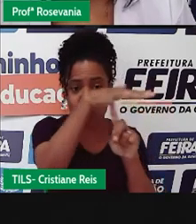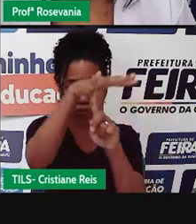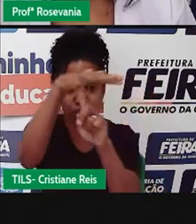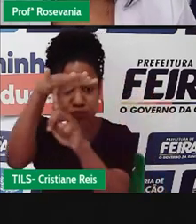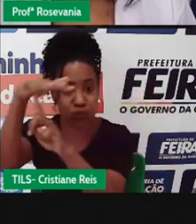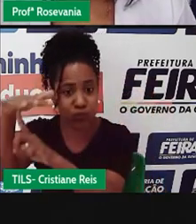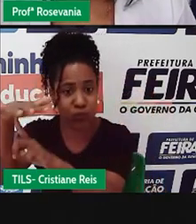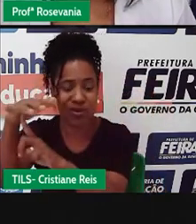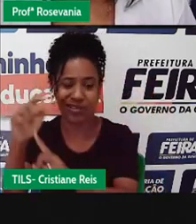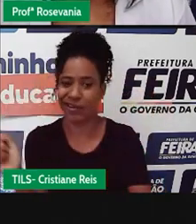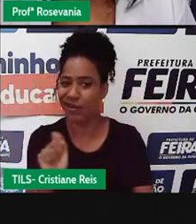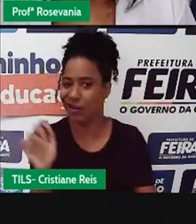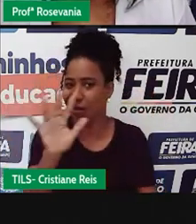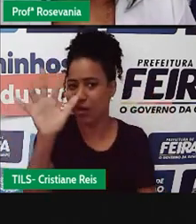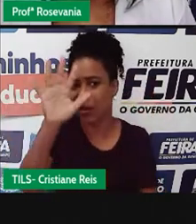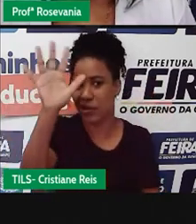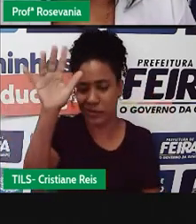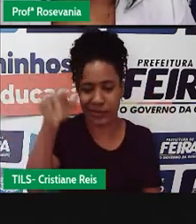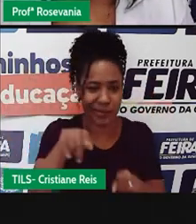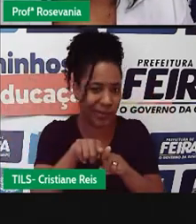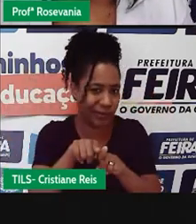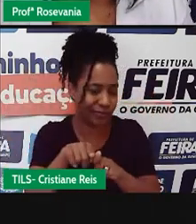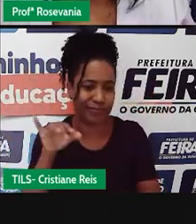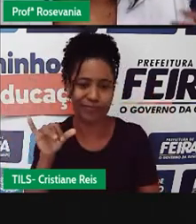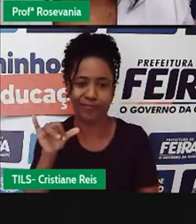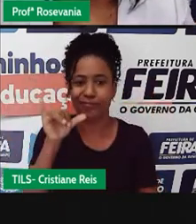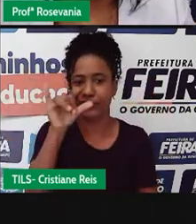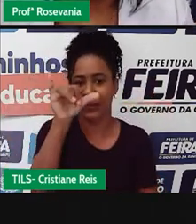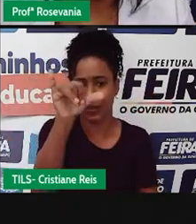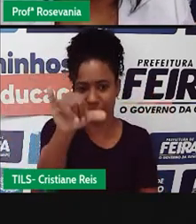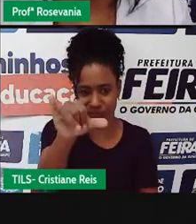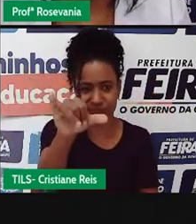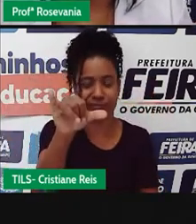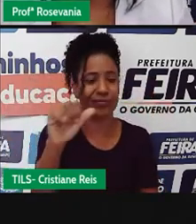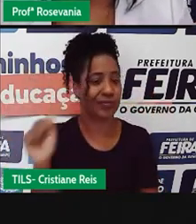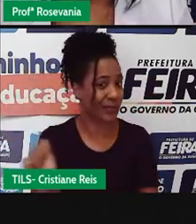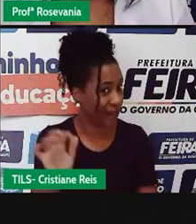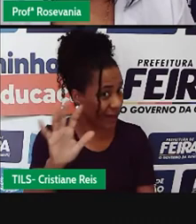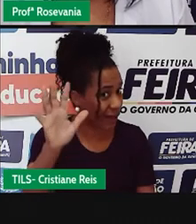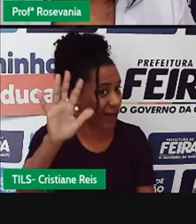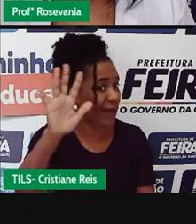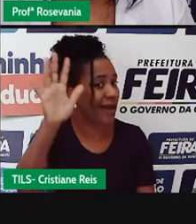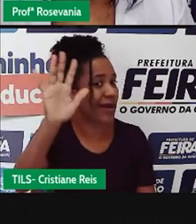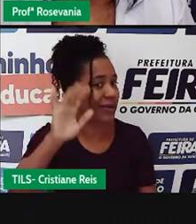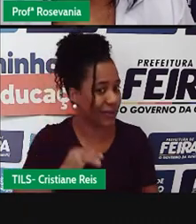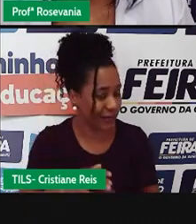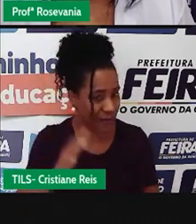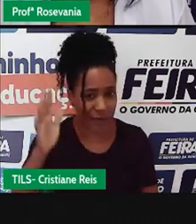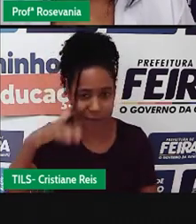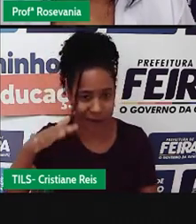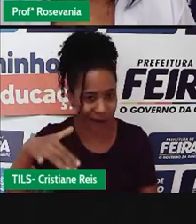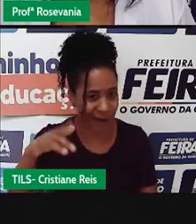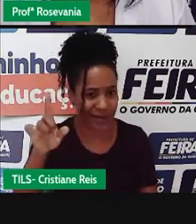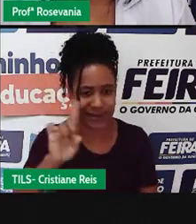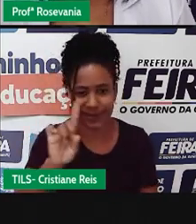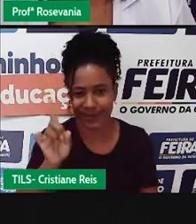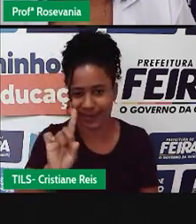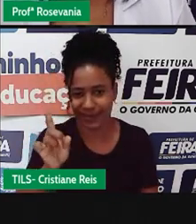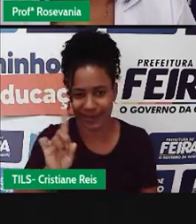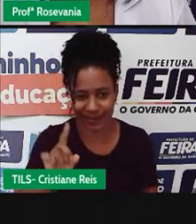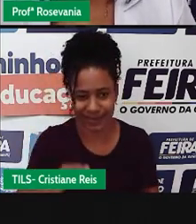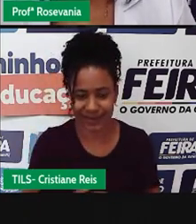barato, pra você andar de avião também, né, pra você viajar, é um pouco mais caro, não é barato e,